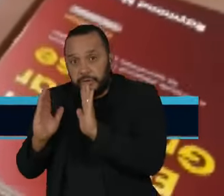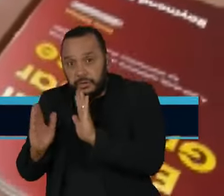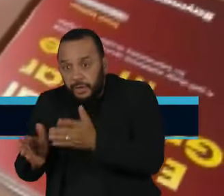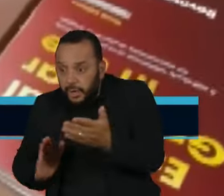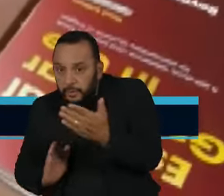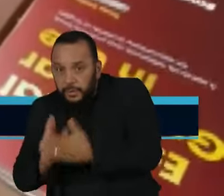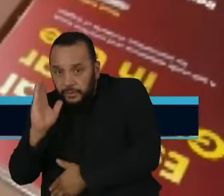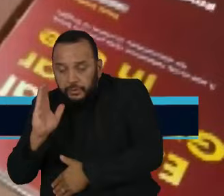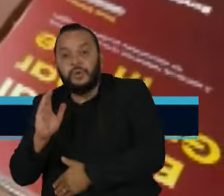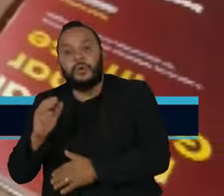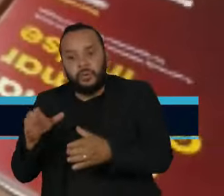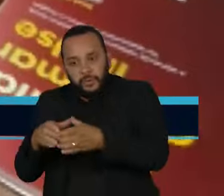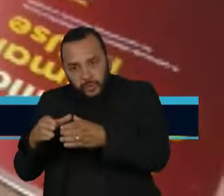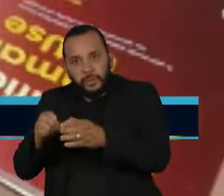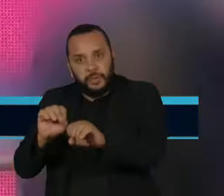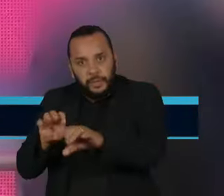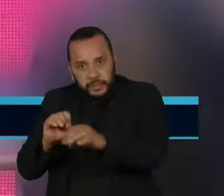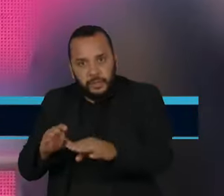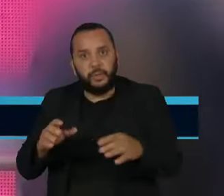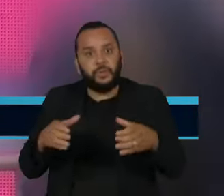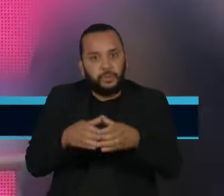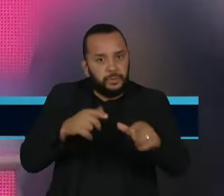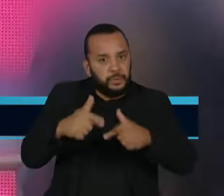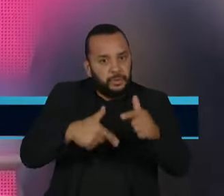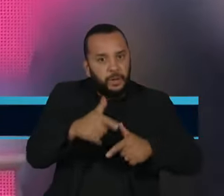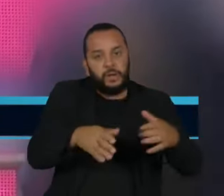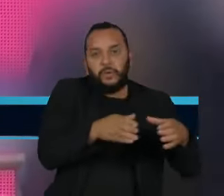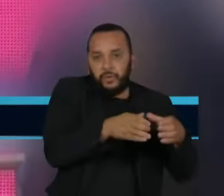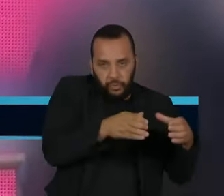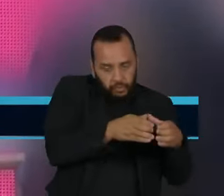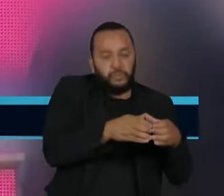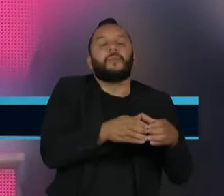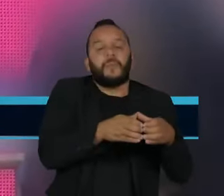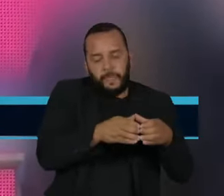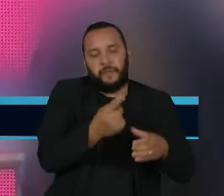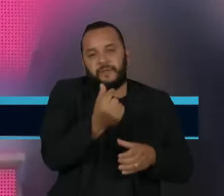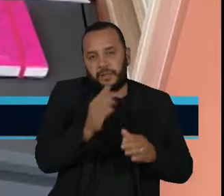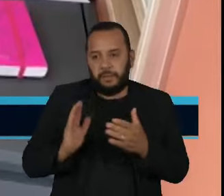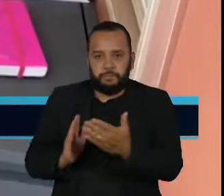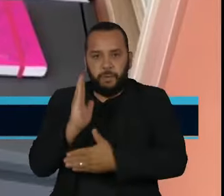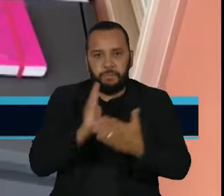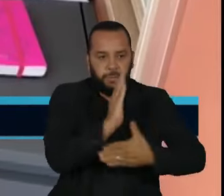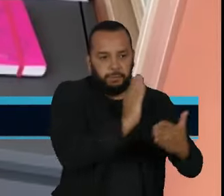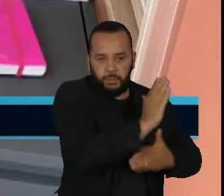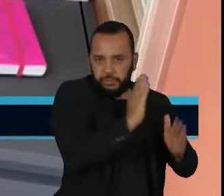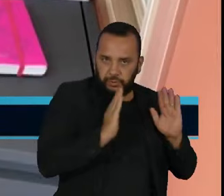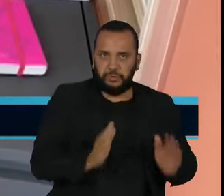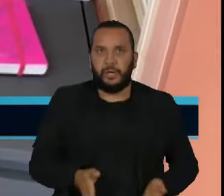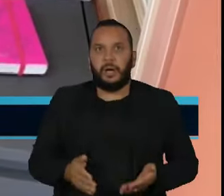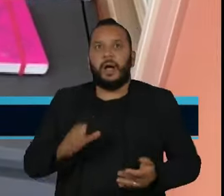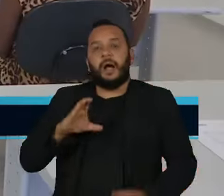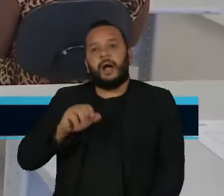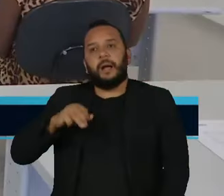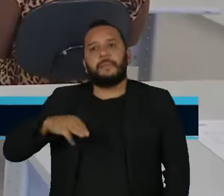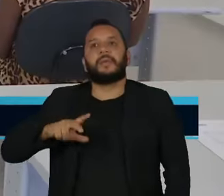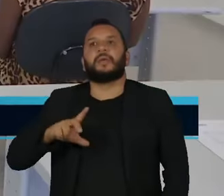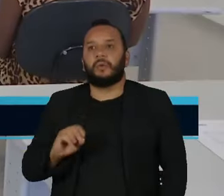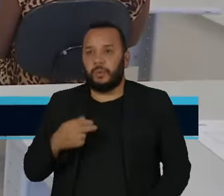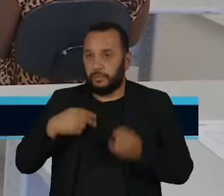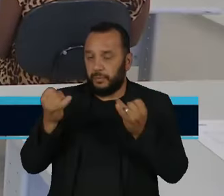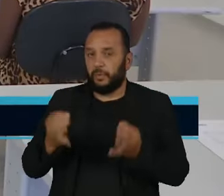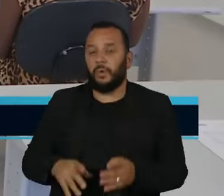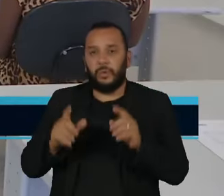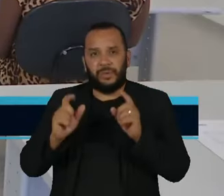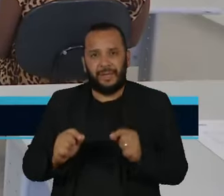educação, de trabalho e de finanças. Segundo o ministro da Educação, Camilo Santana, com a estrutura atual, o MEC